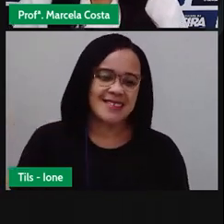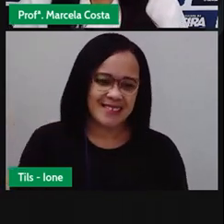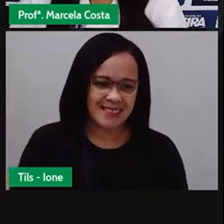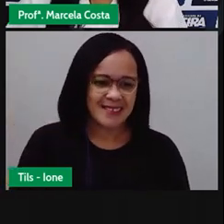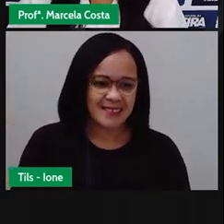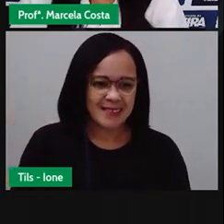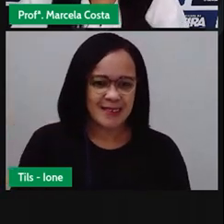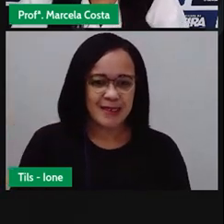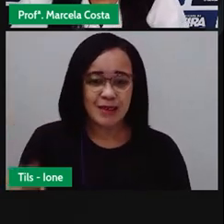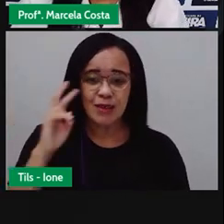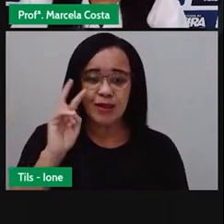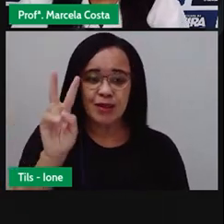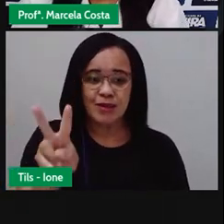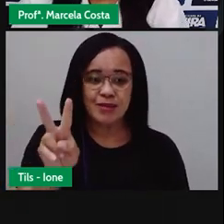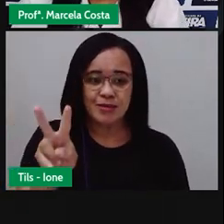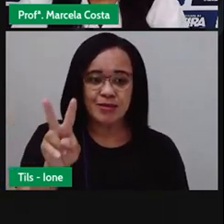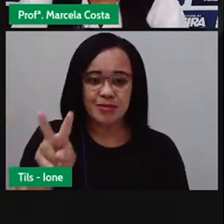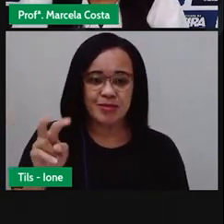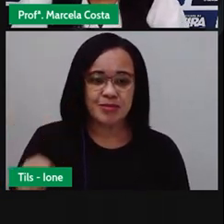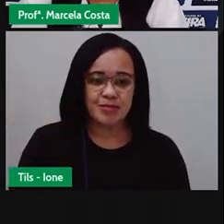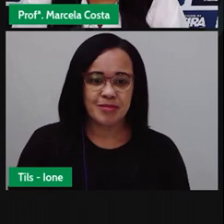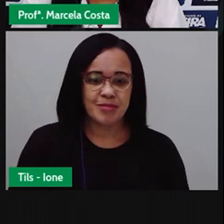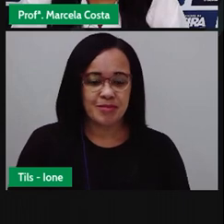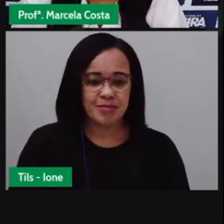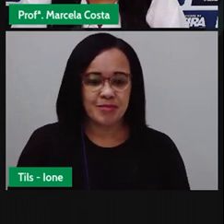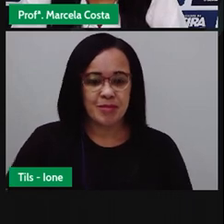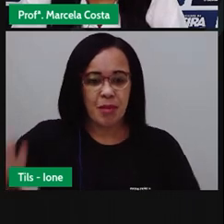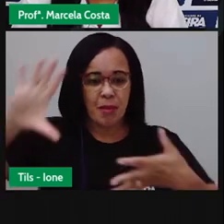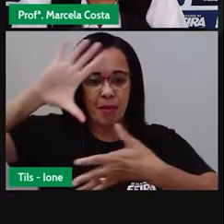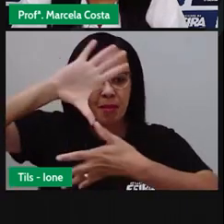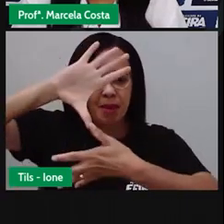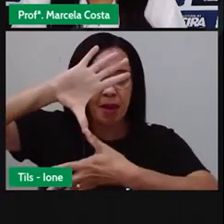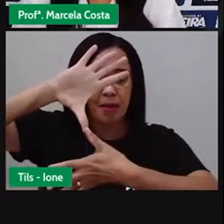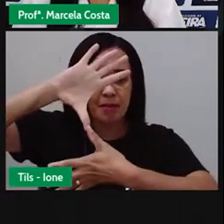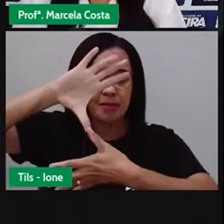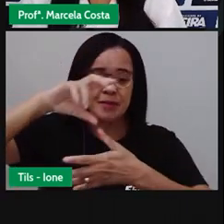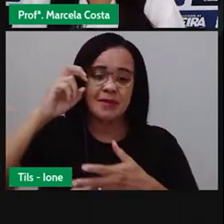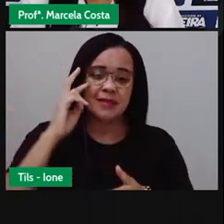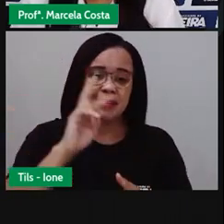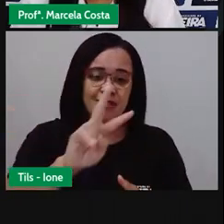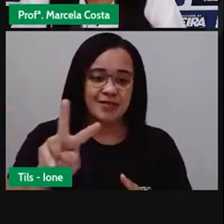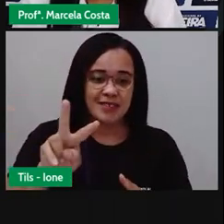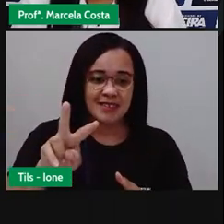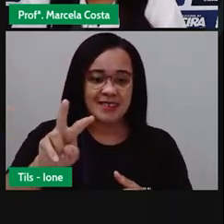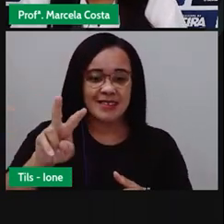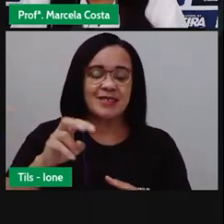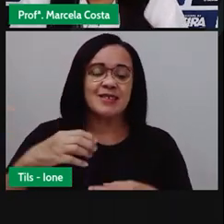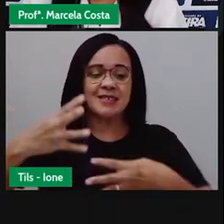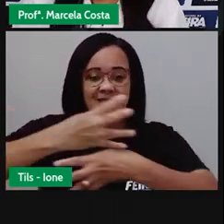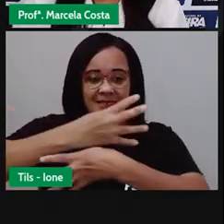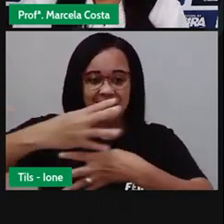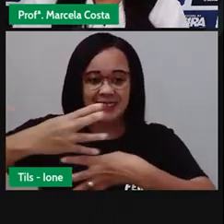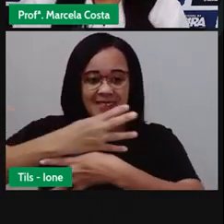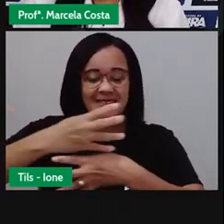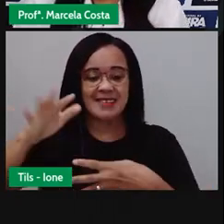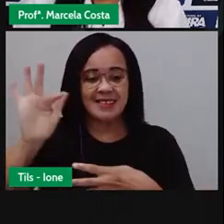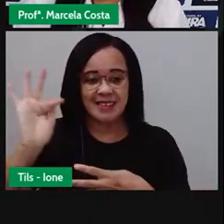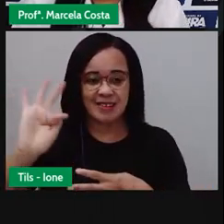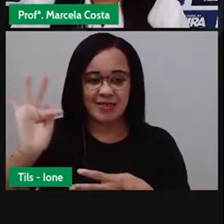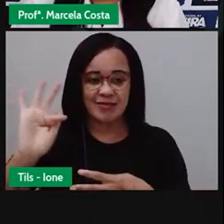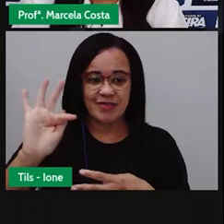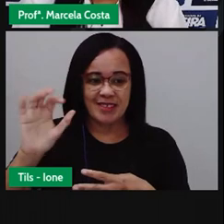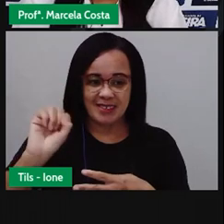Olha aqui uma visão, né, do mapa aqui do